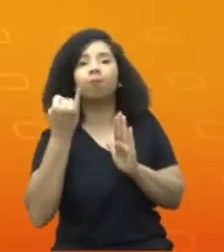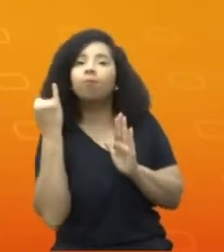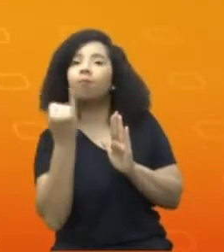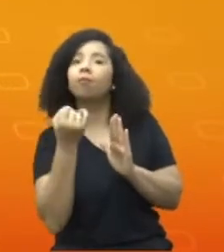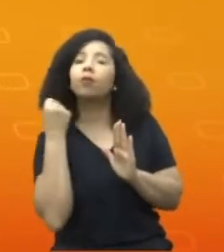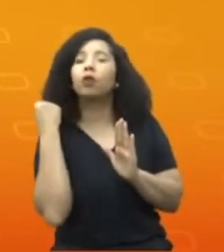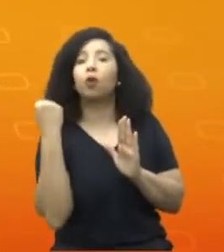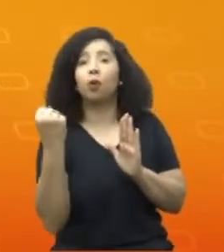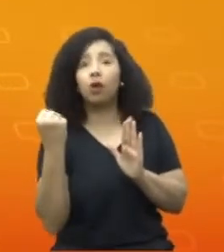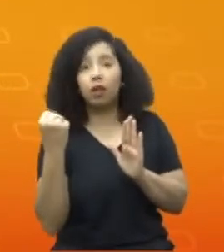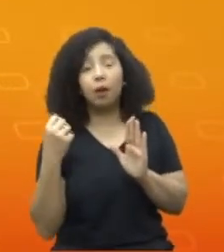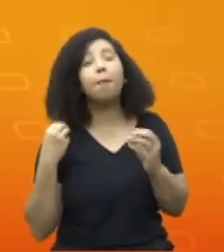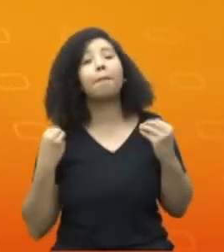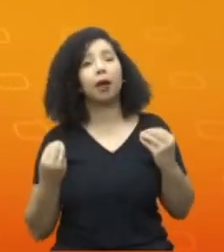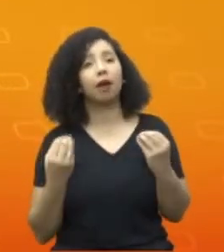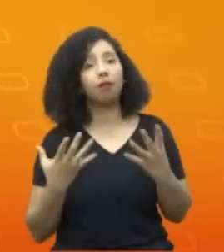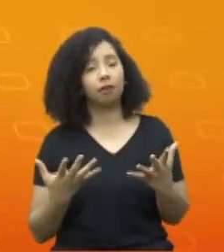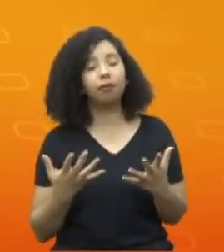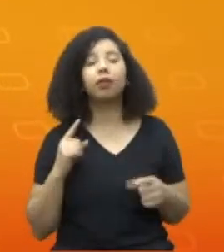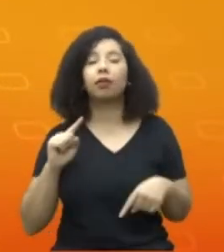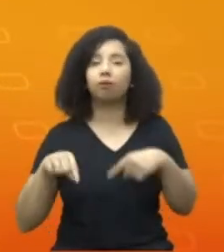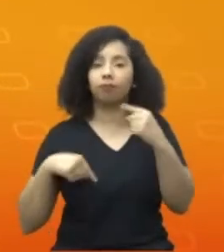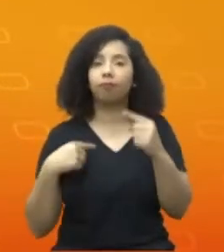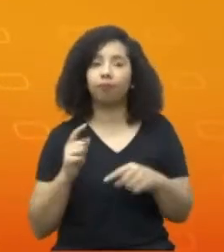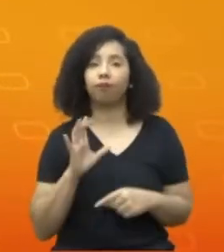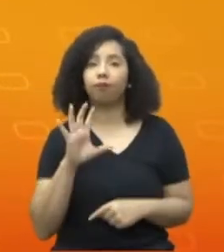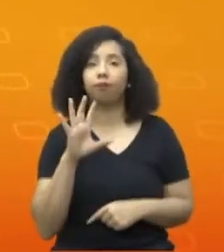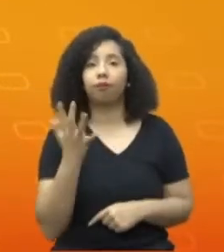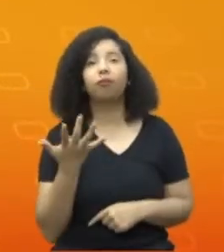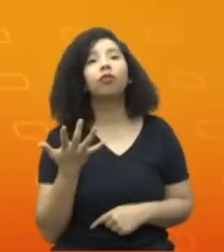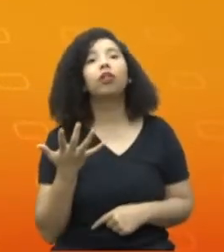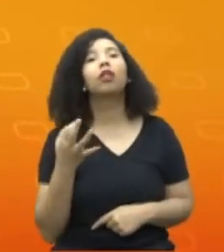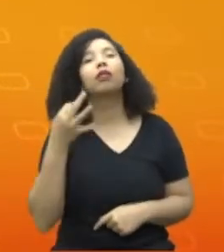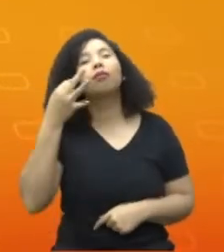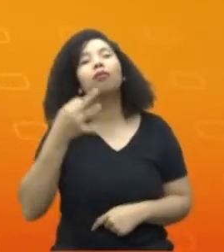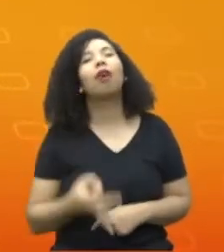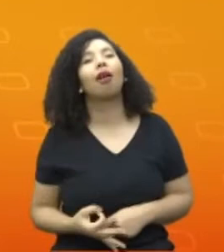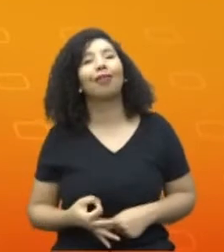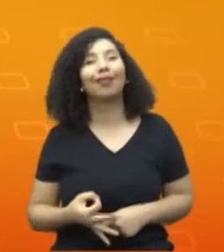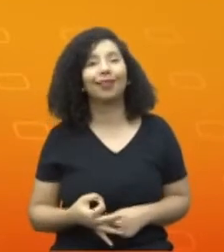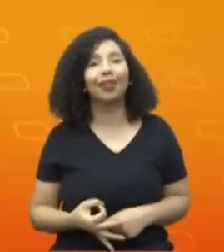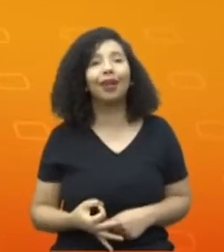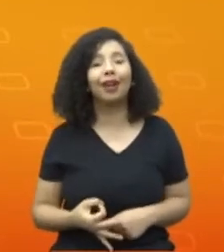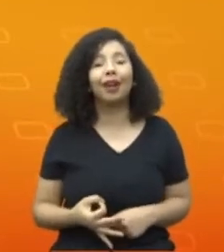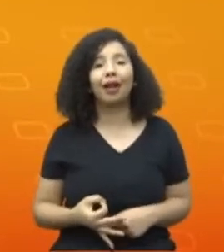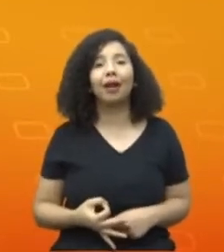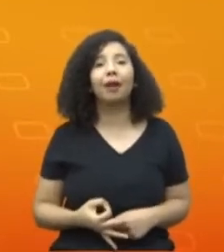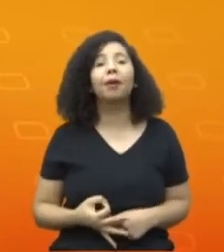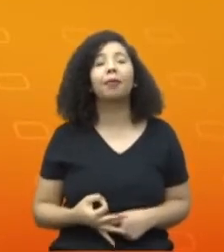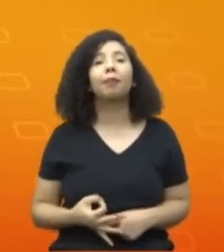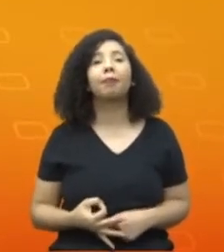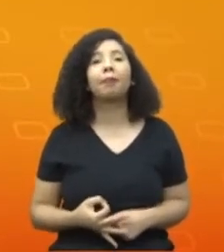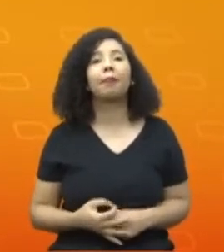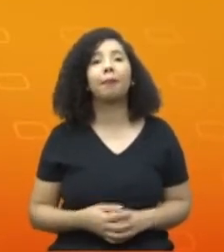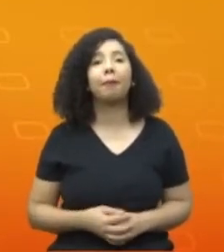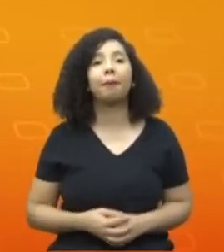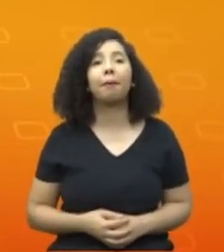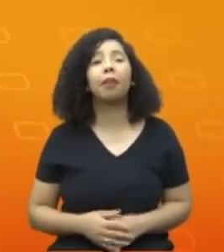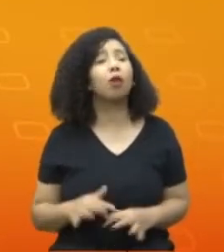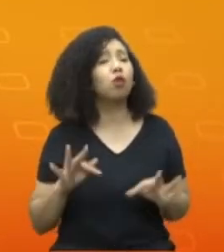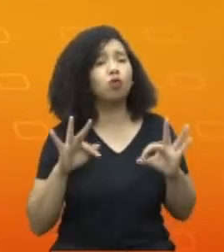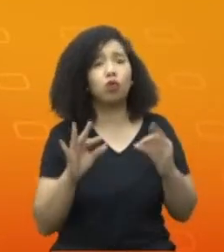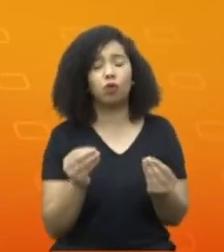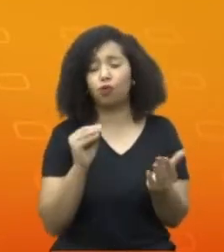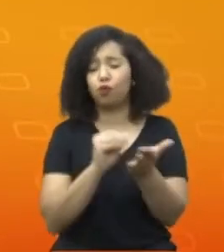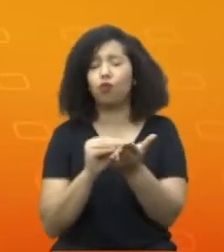para ocupar com legislação, com instrumentos legais, todas as lacunas e